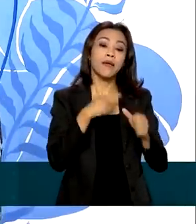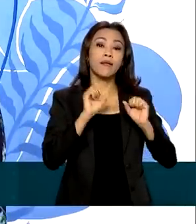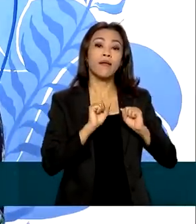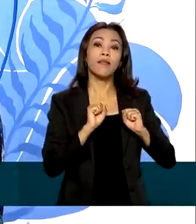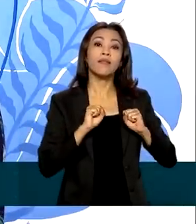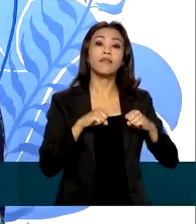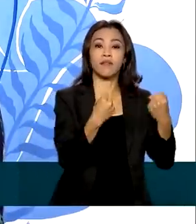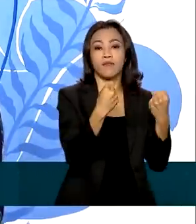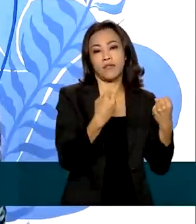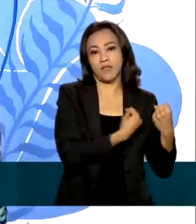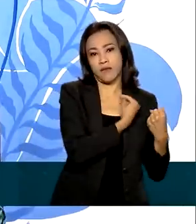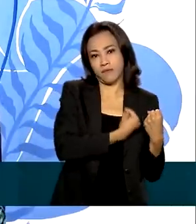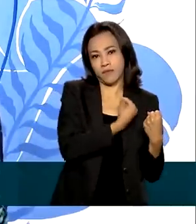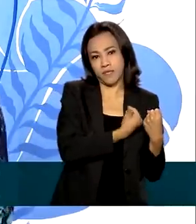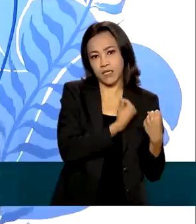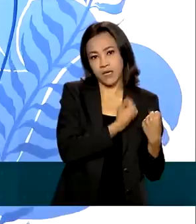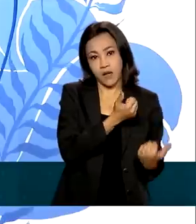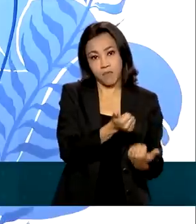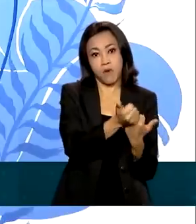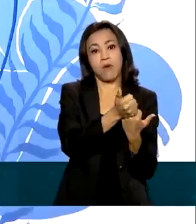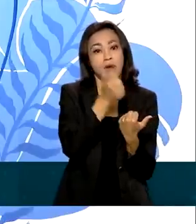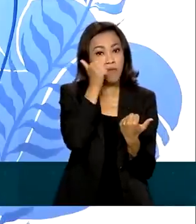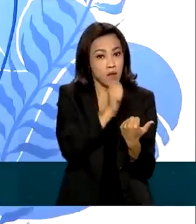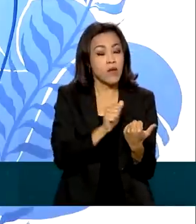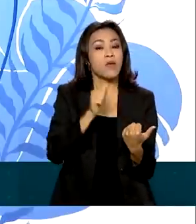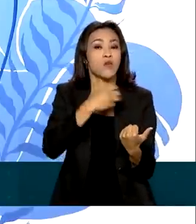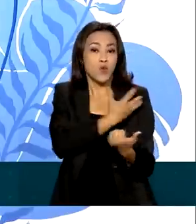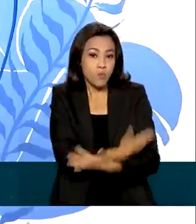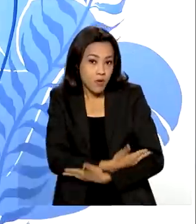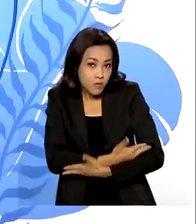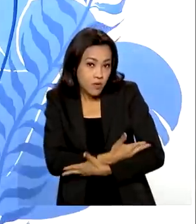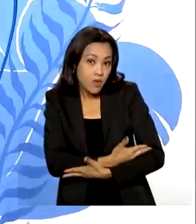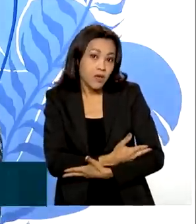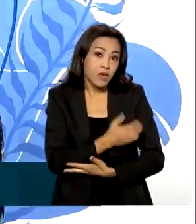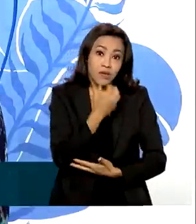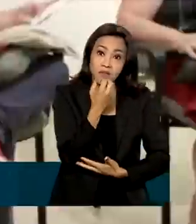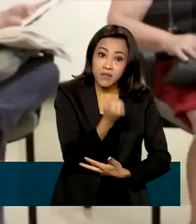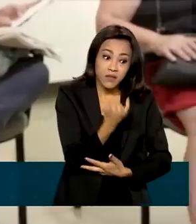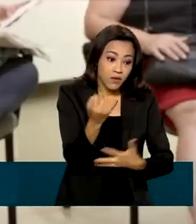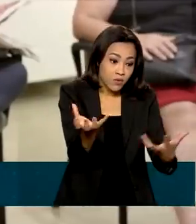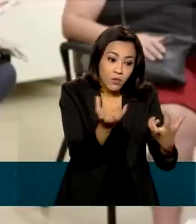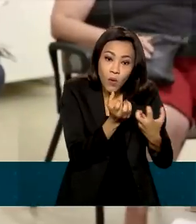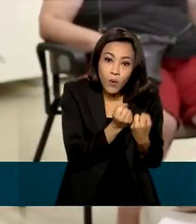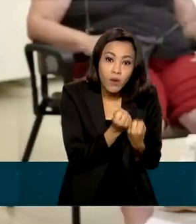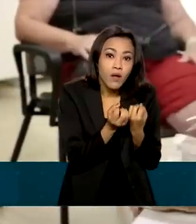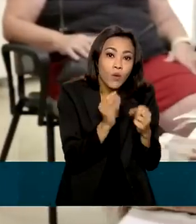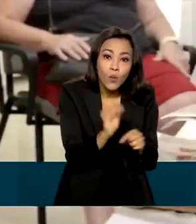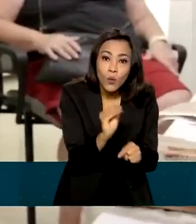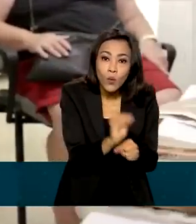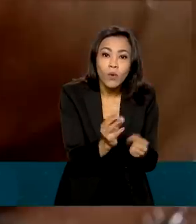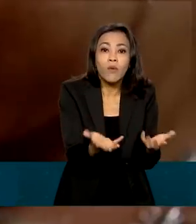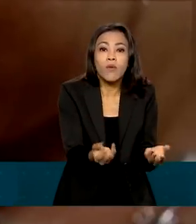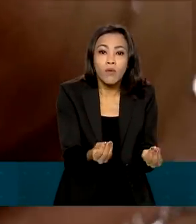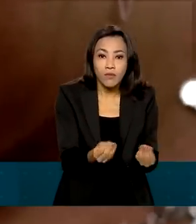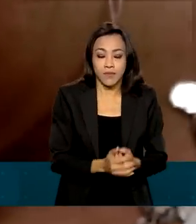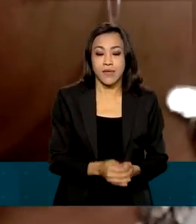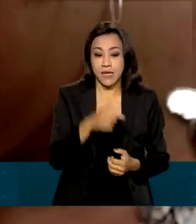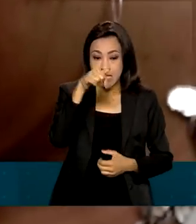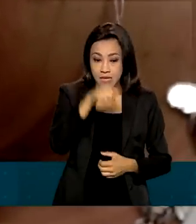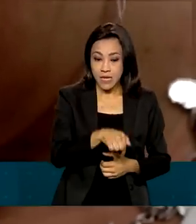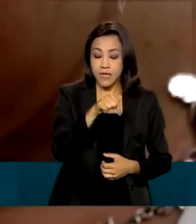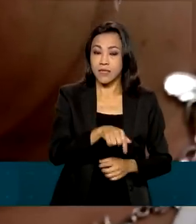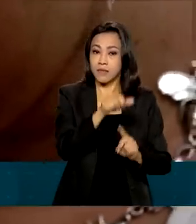mulher e do bebê. Então, como que nós vamos oferecer vida se nós não acolhermos? O programa, lançado em março deste ano,